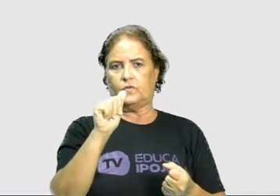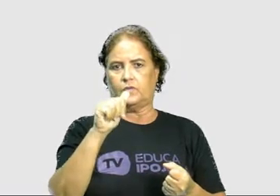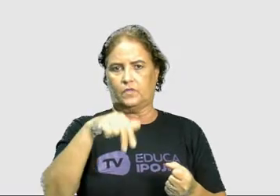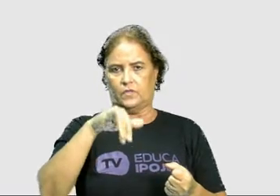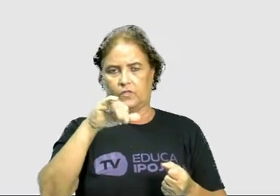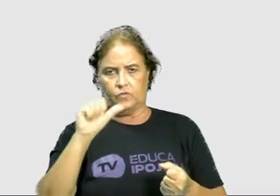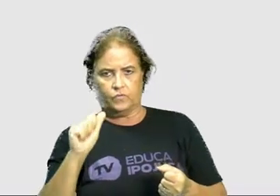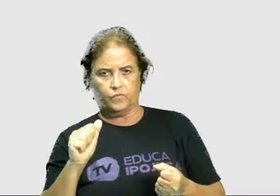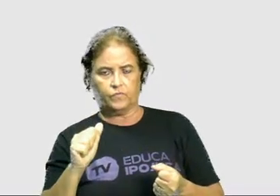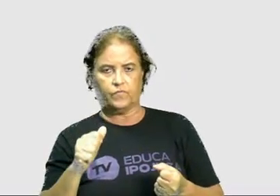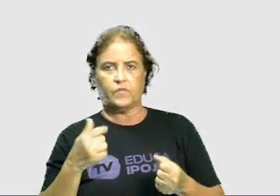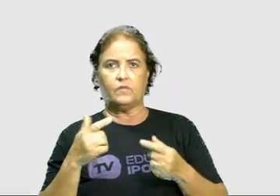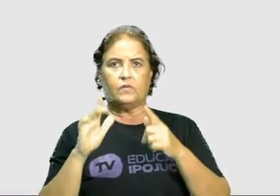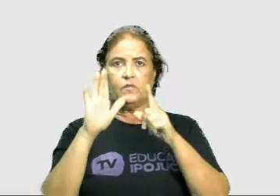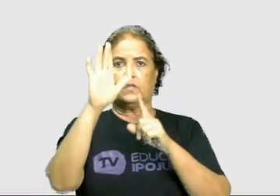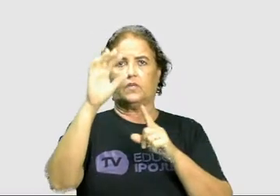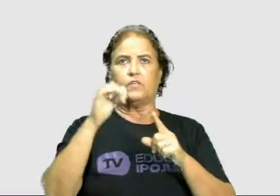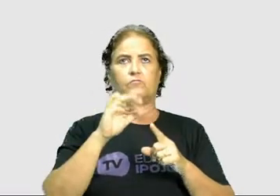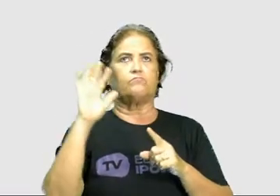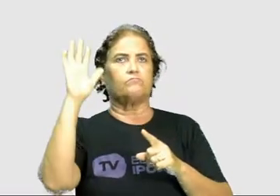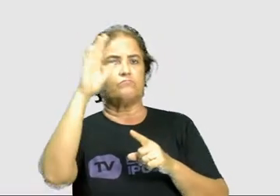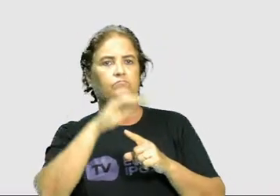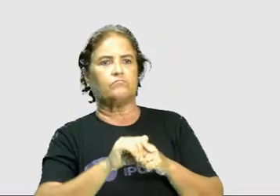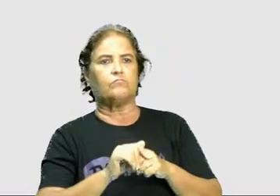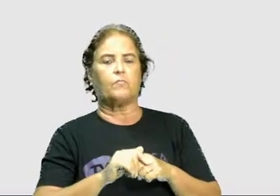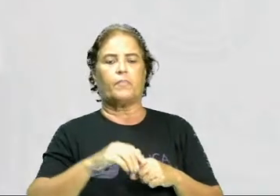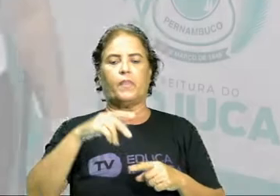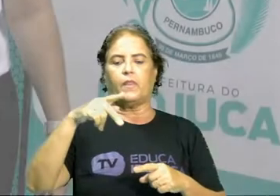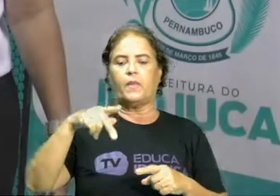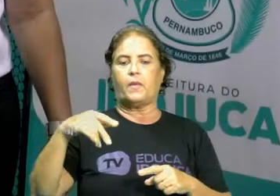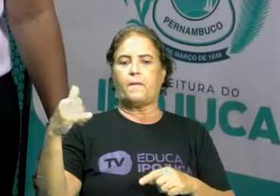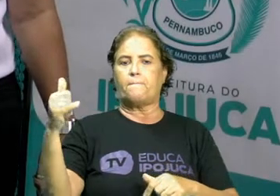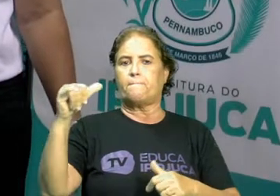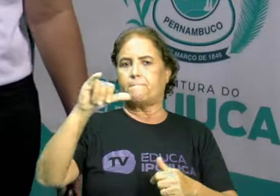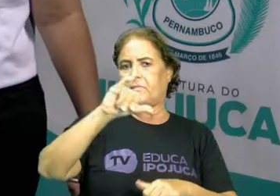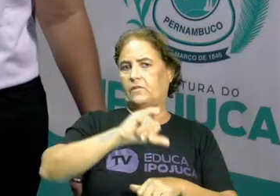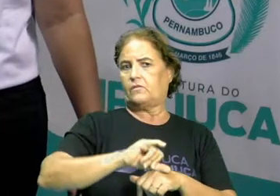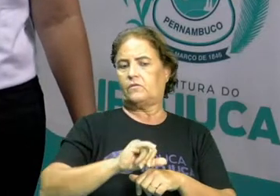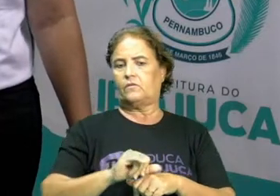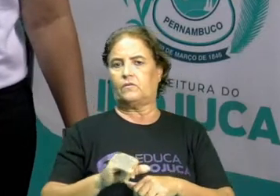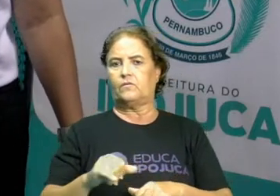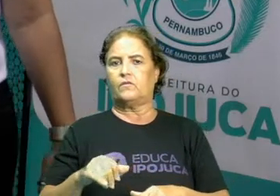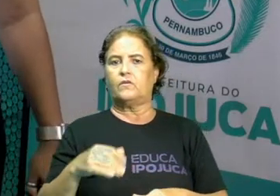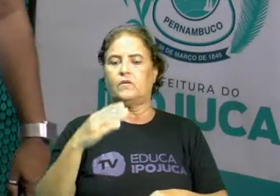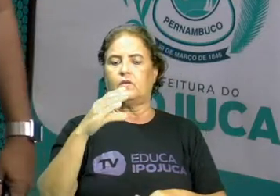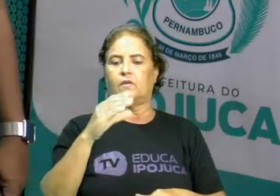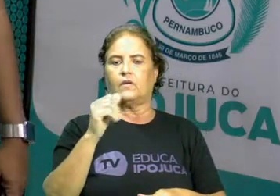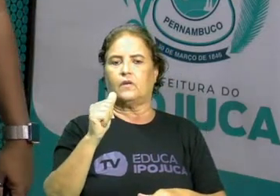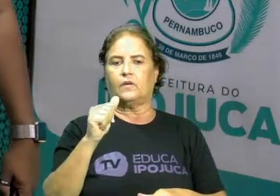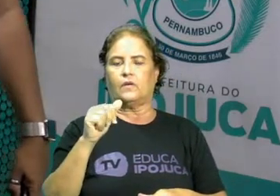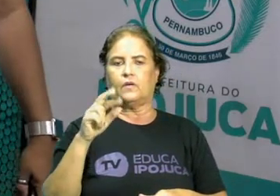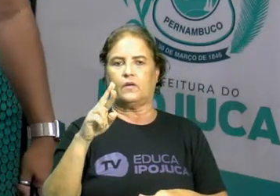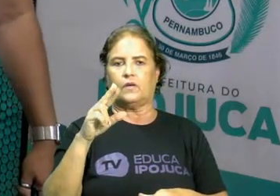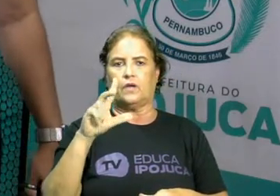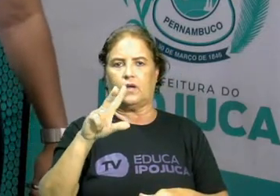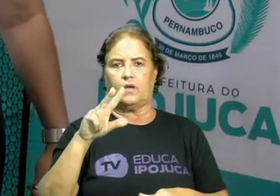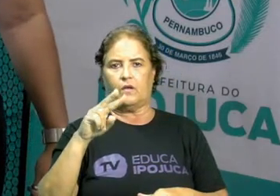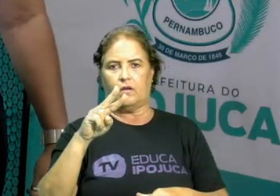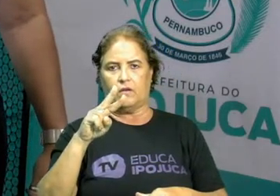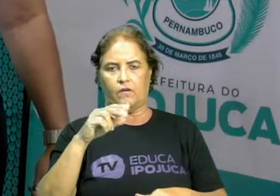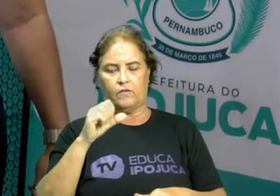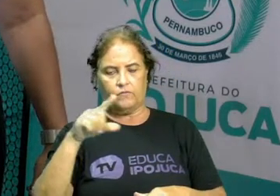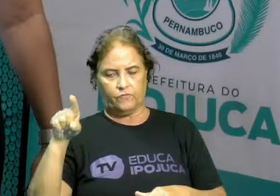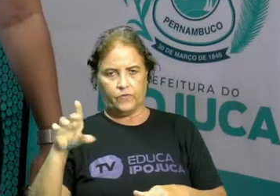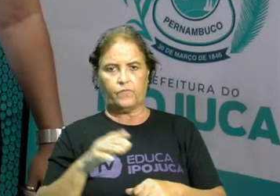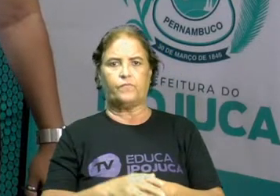gás natural, petróleo e carvão. Então quando eles acabam, eu não tenho mais de onde tirar. Então a gente